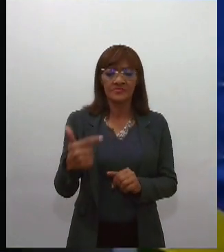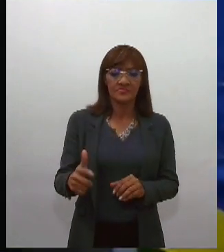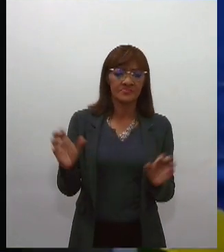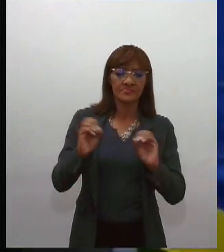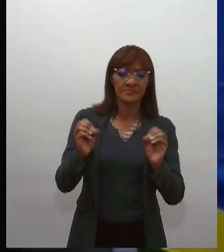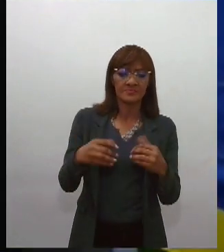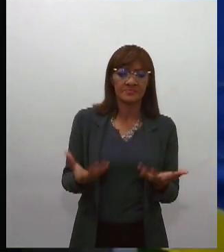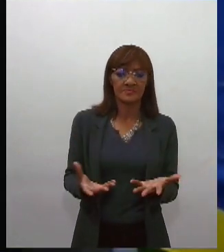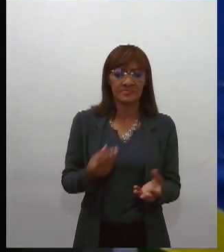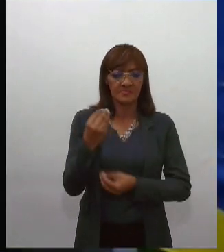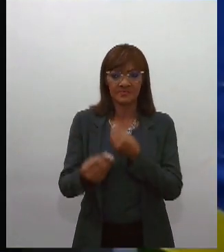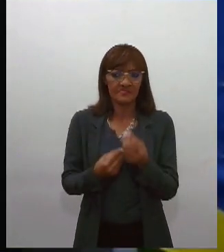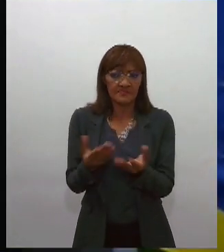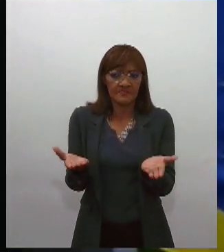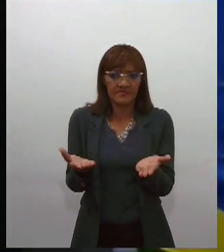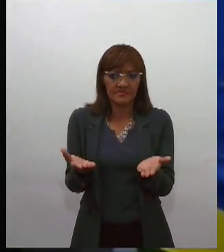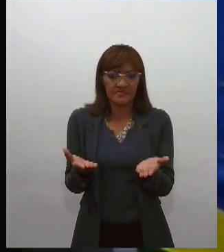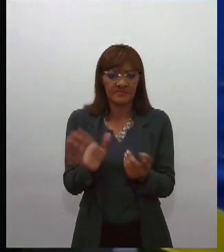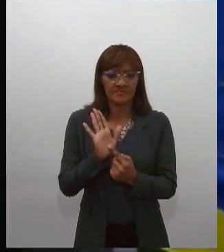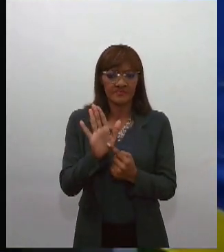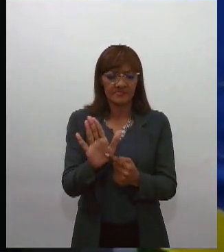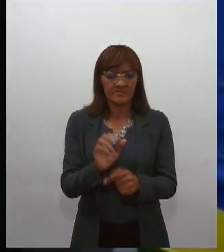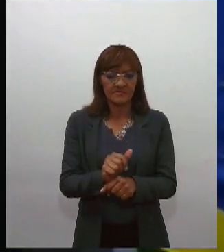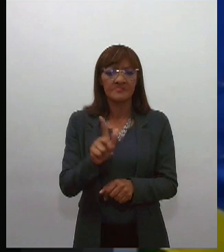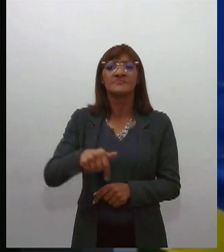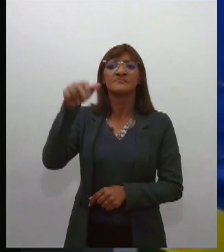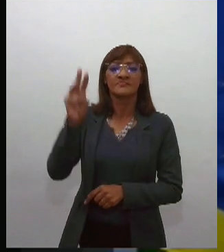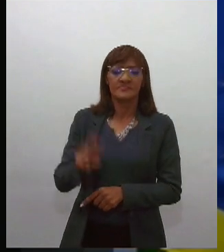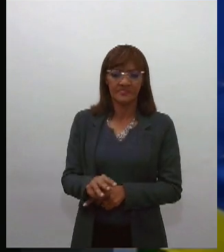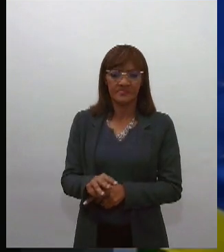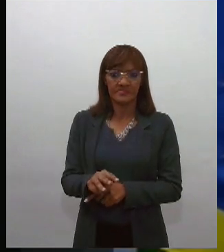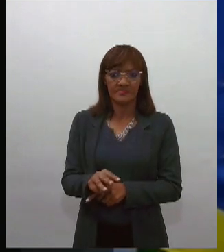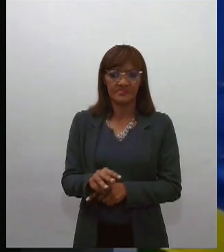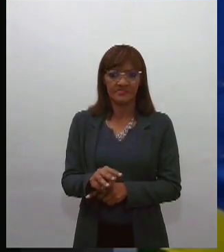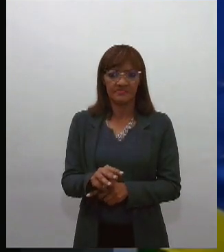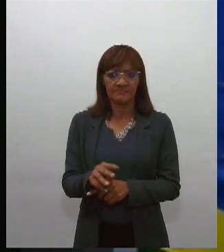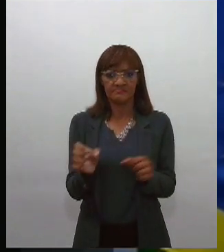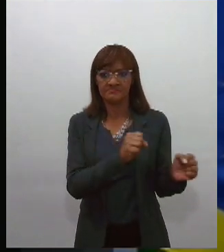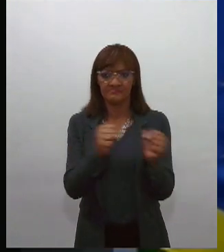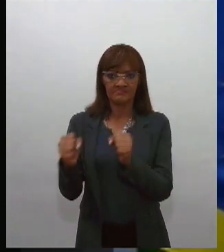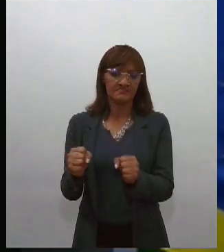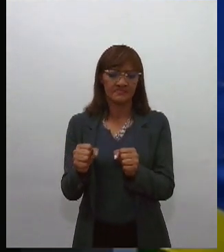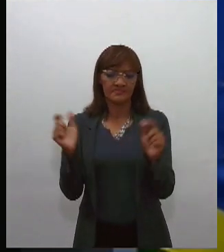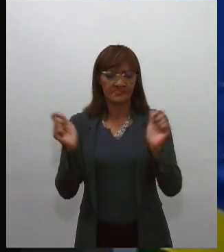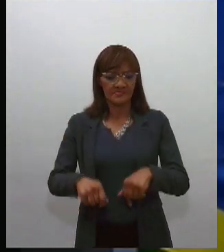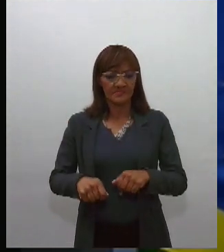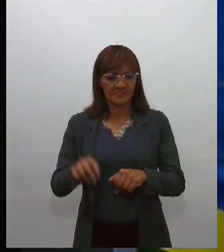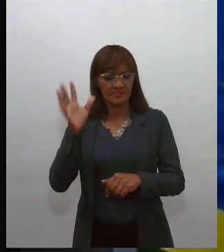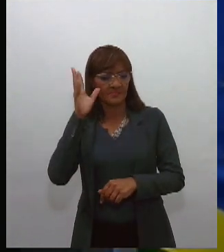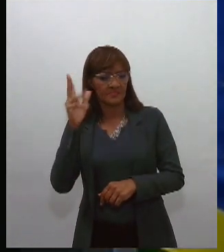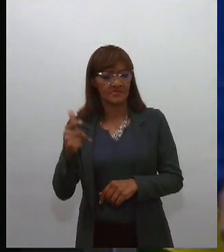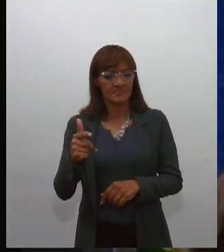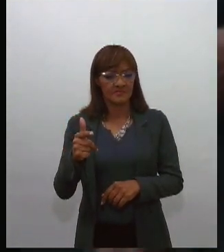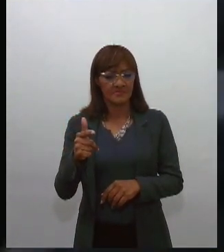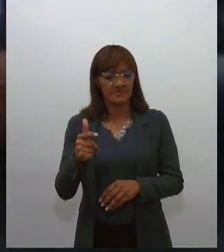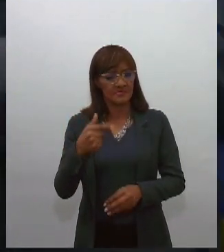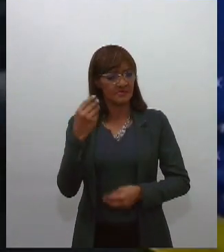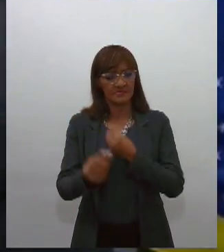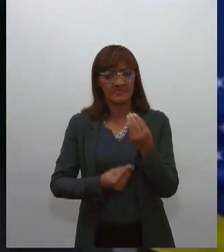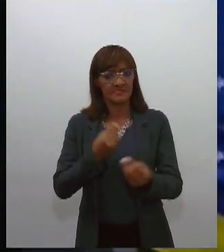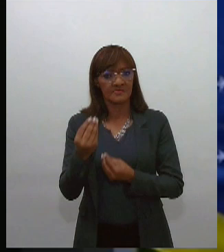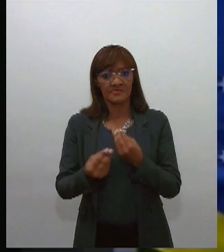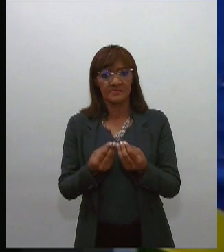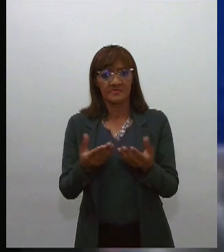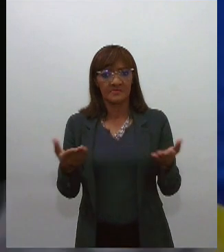espécie. Quem vai ter o poder de decidir sobre as decisões monocráticas, seja para